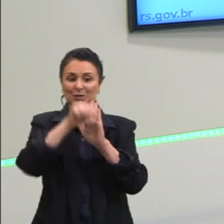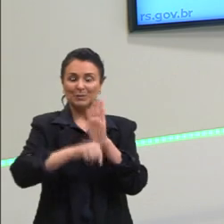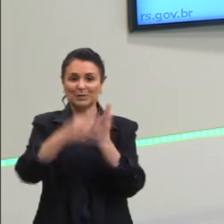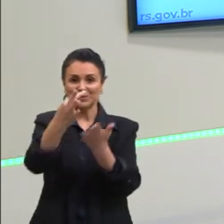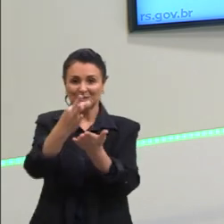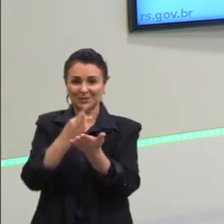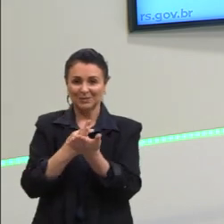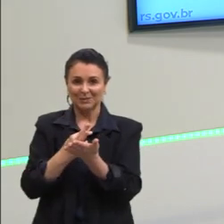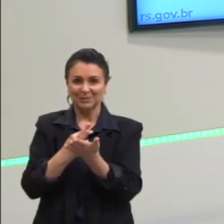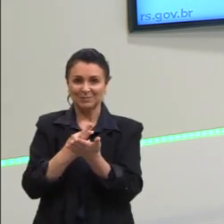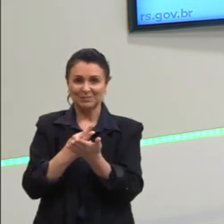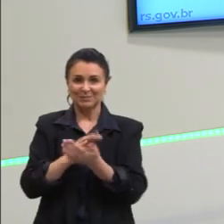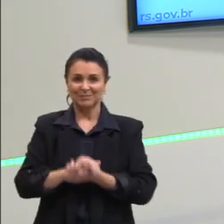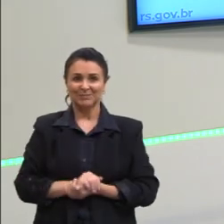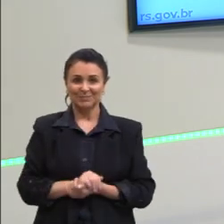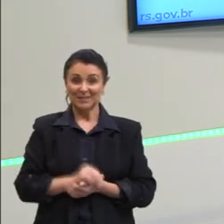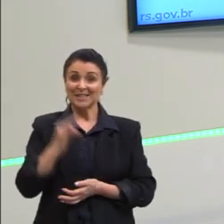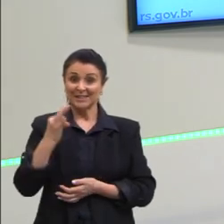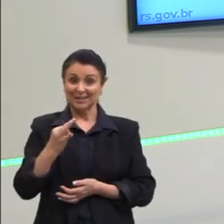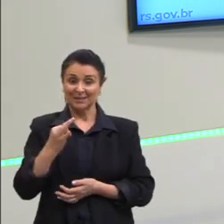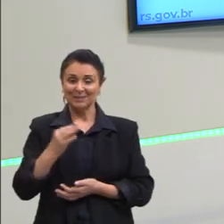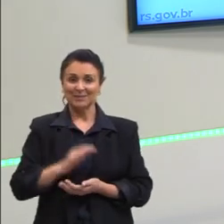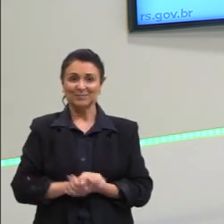textuais. Certo?